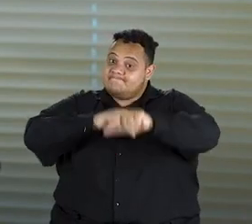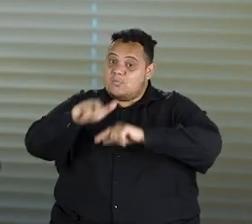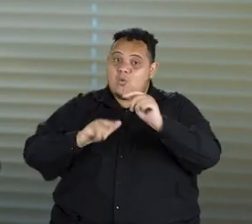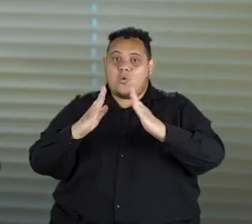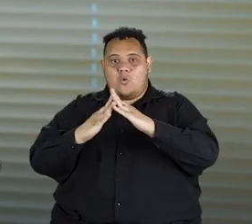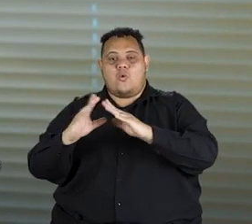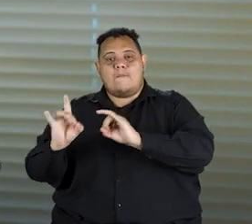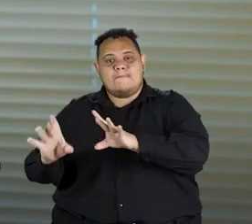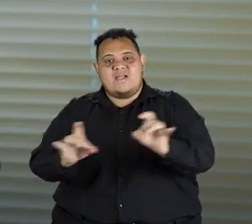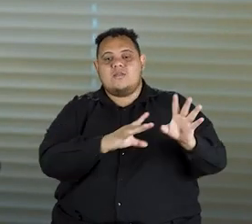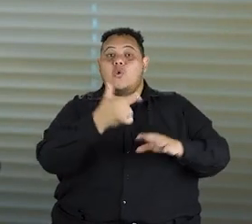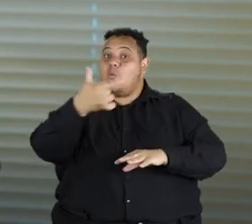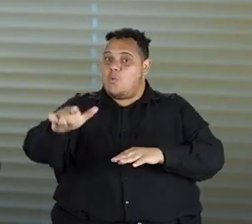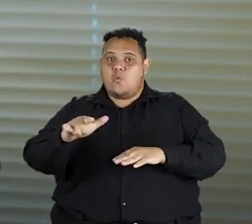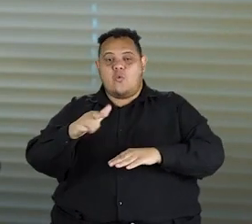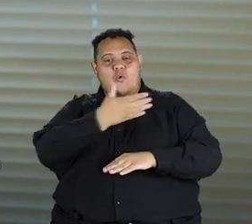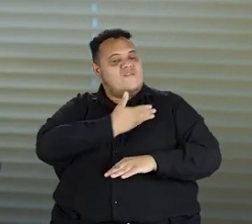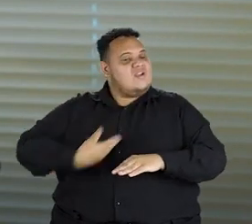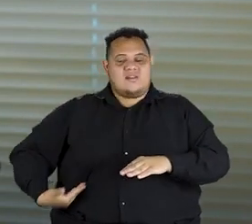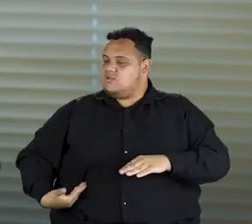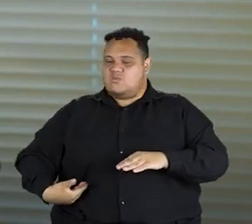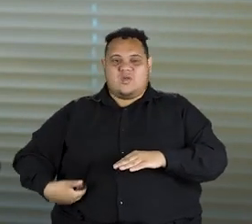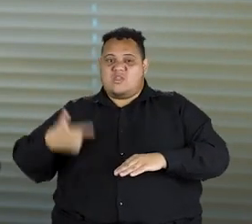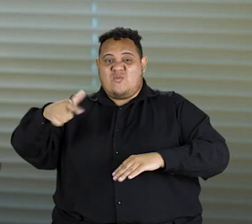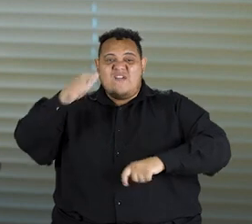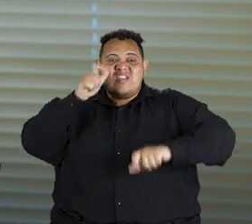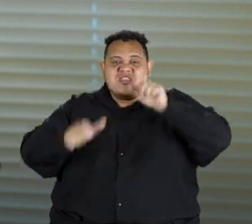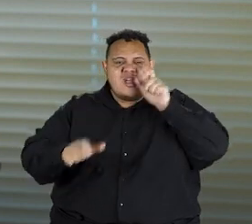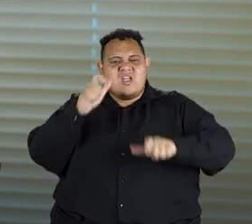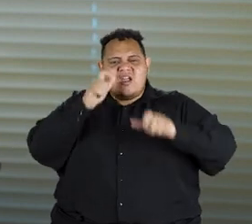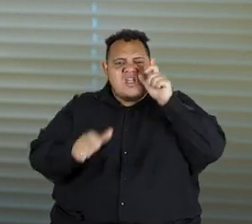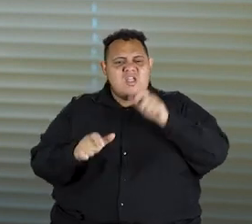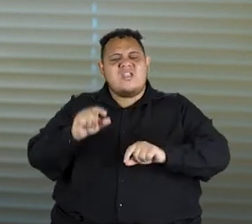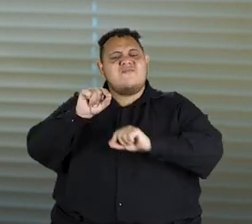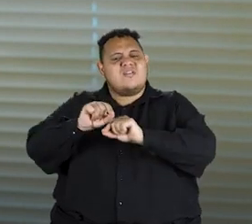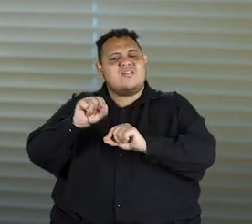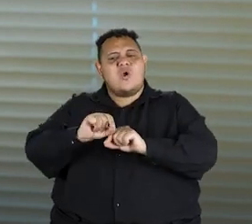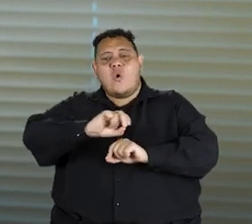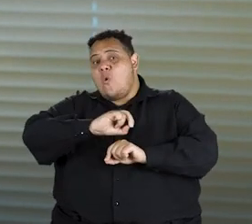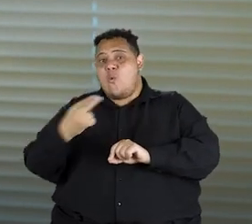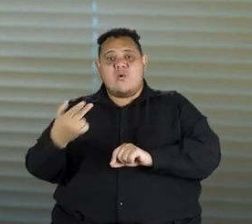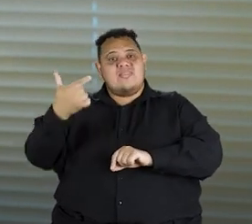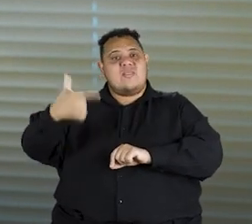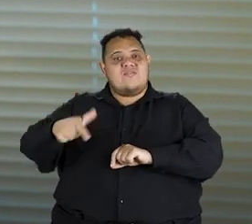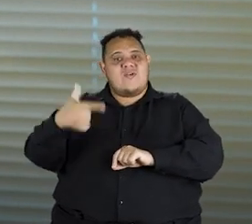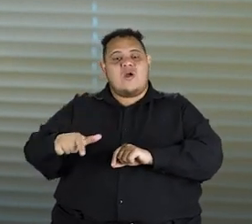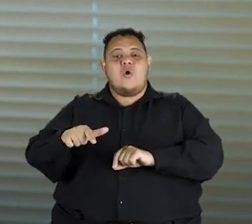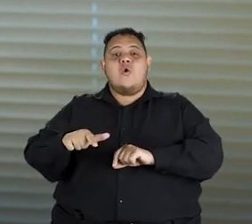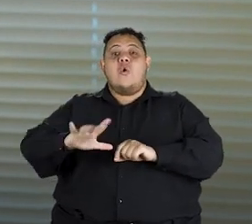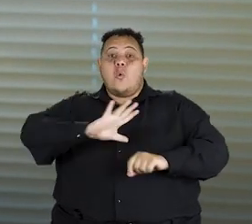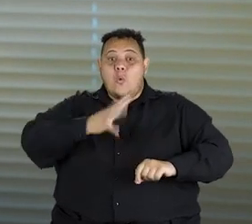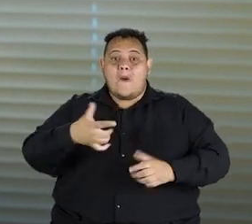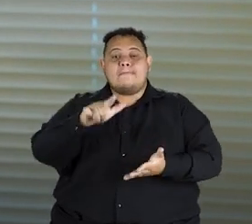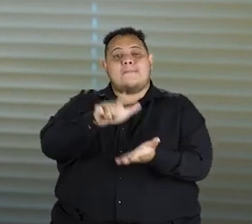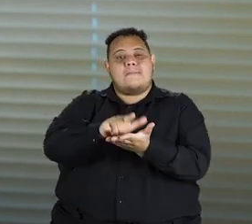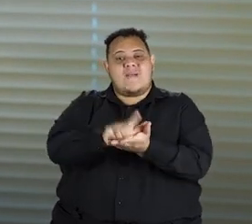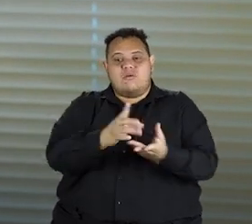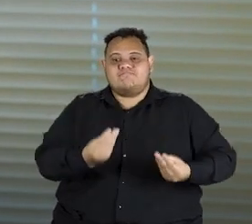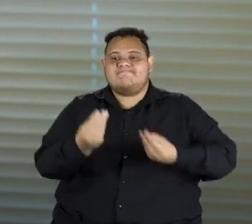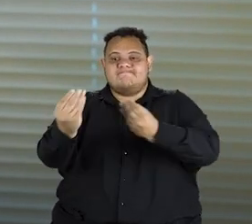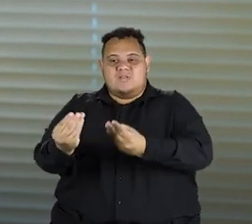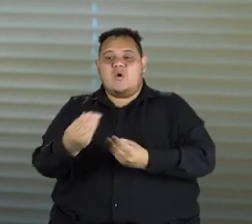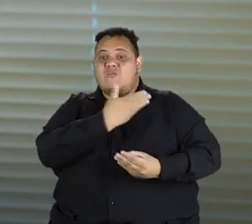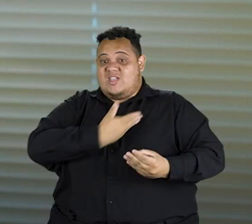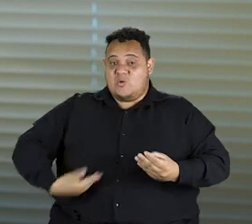comércio que outros governadores ou não tiveram interesse em fazer, ou não tiveram coragem de tirar do papel e a governadora